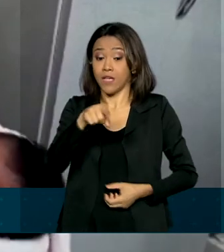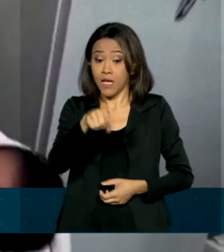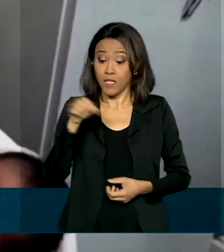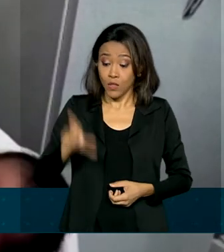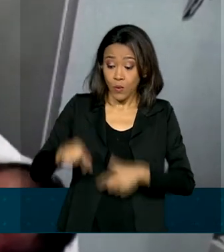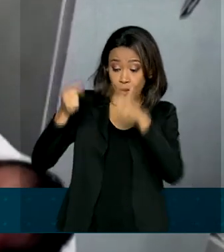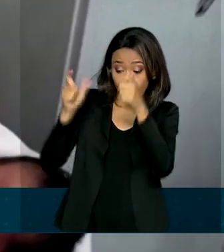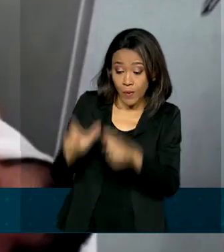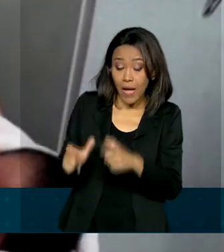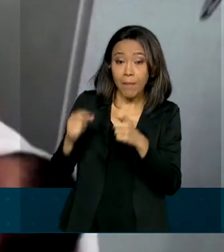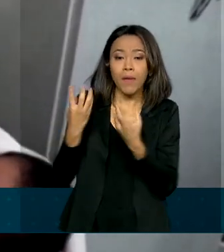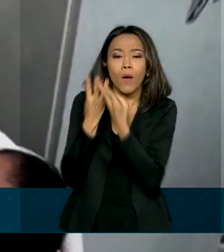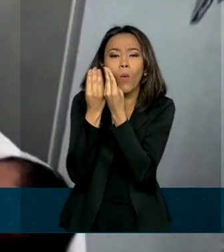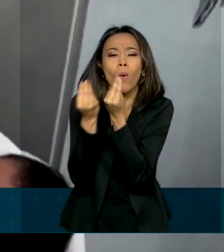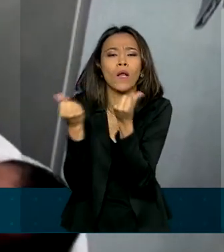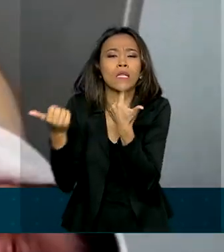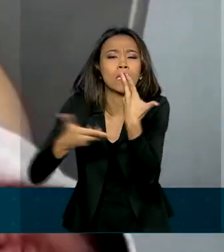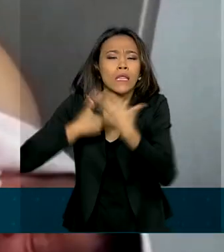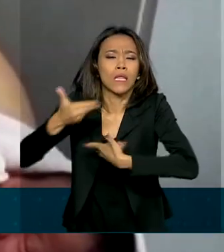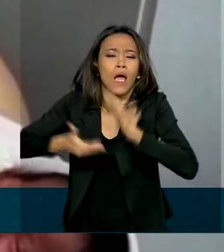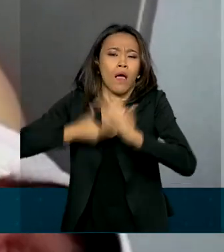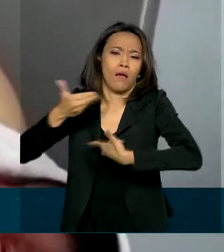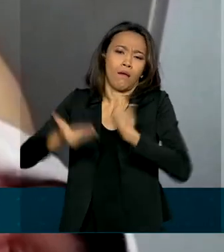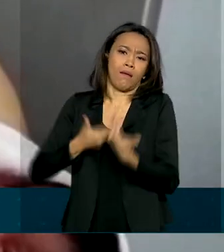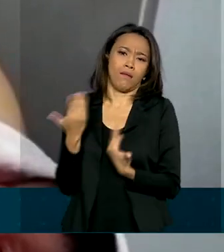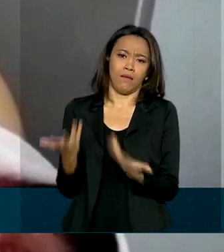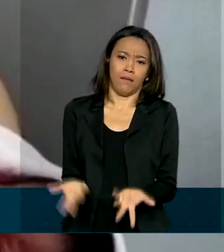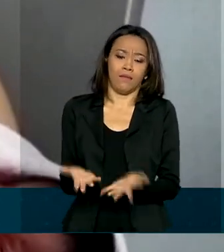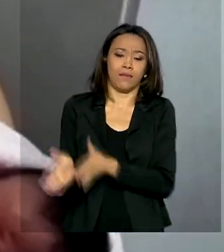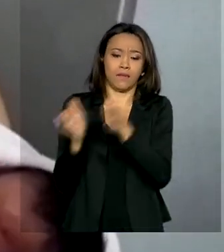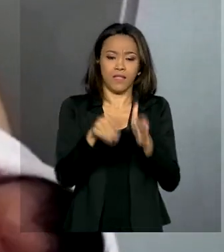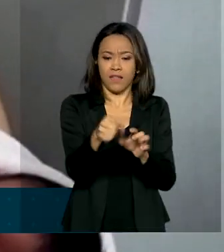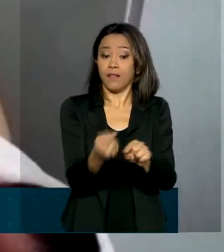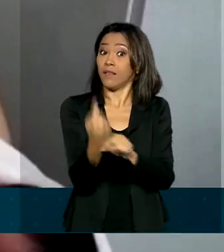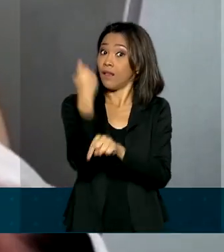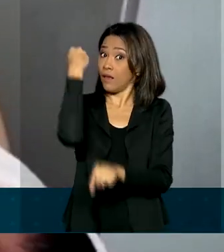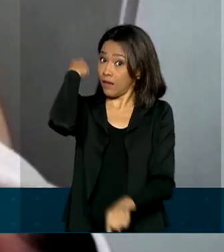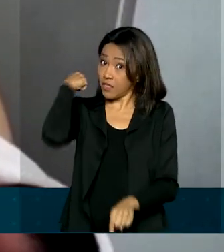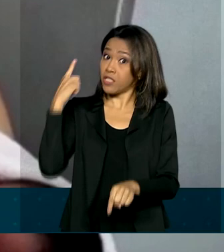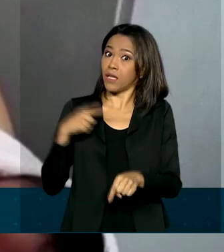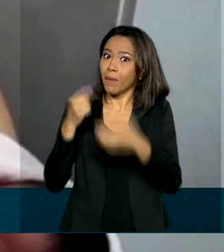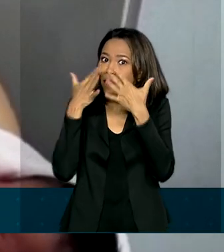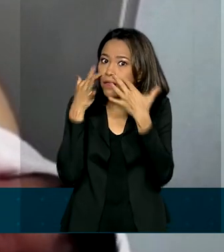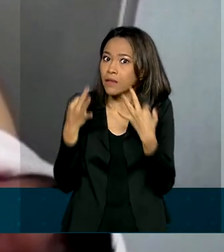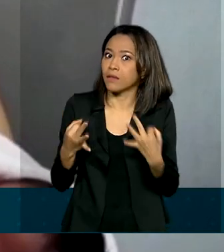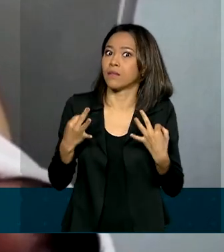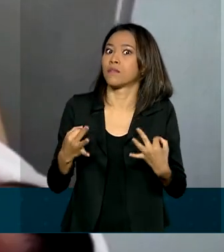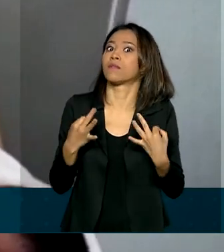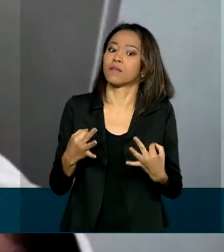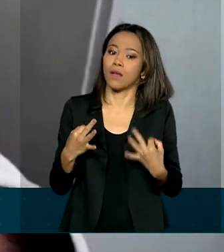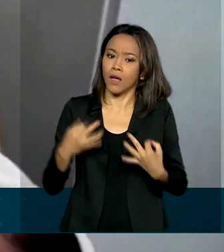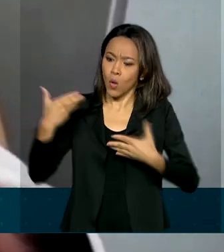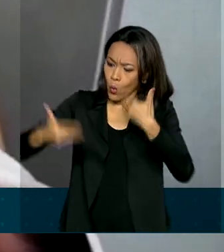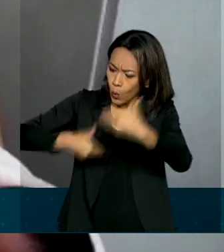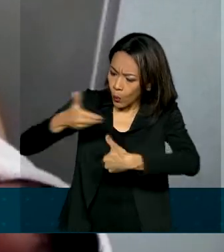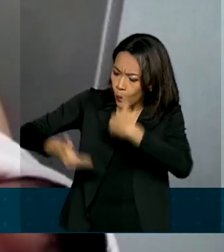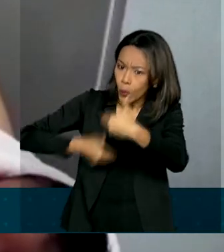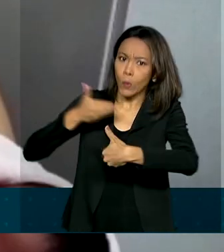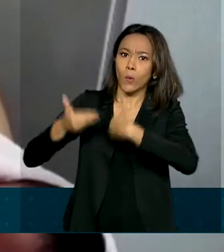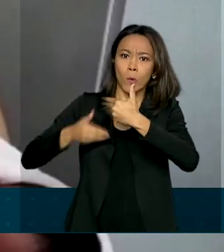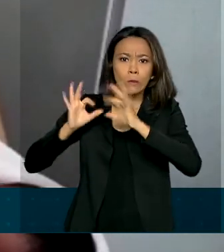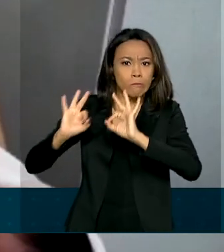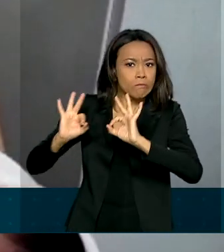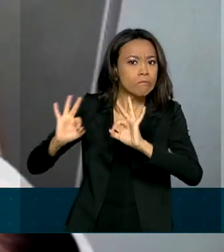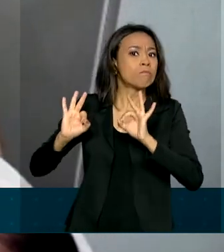escolhido pela qualidade do atendimento. Desde o começo, eles têm atenção, cuidam da gente,